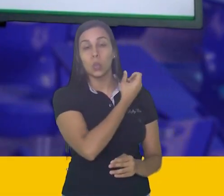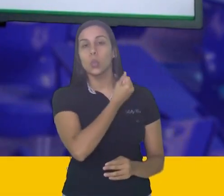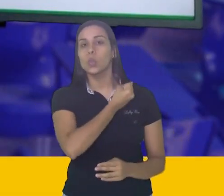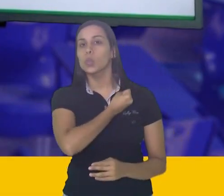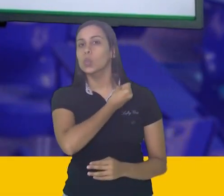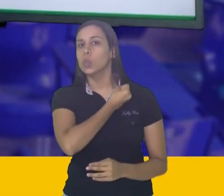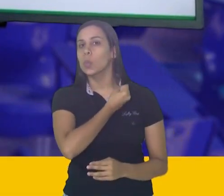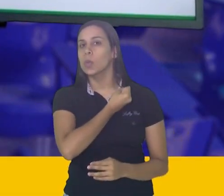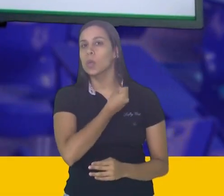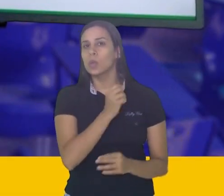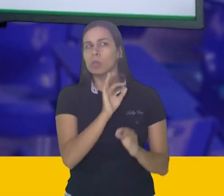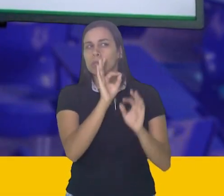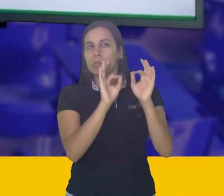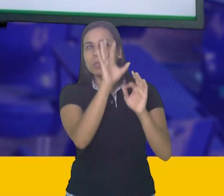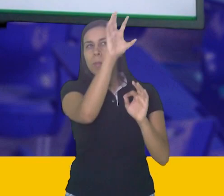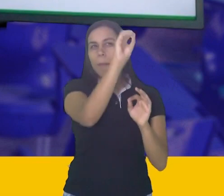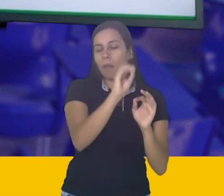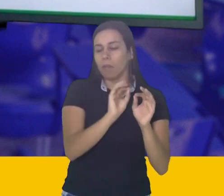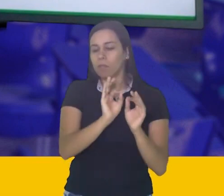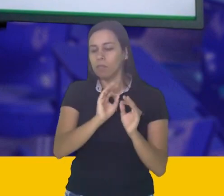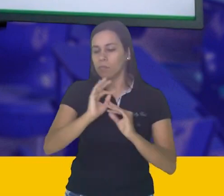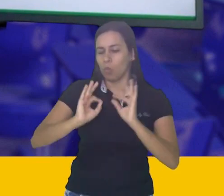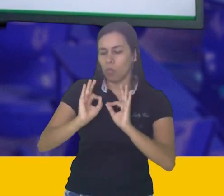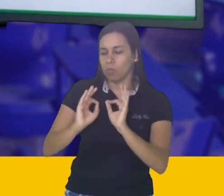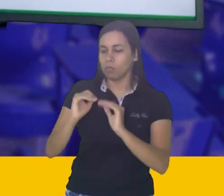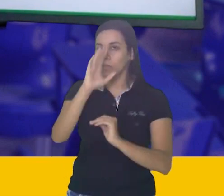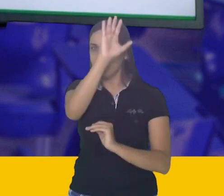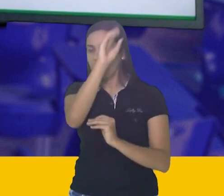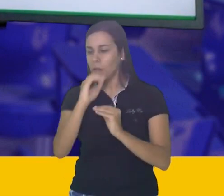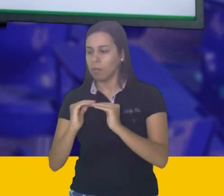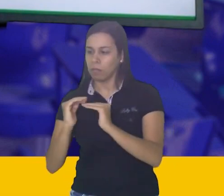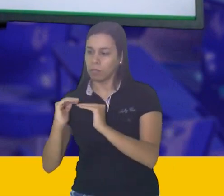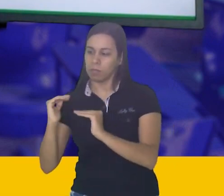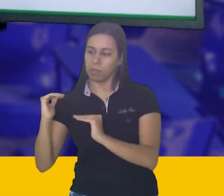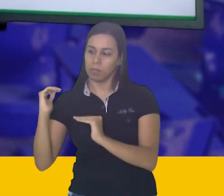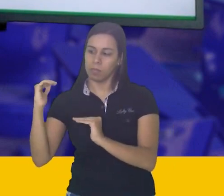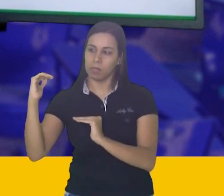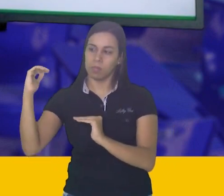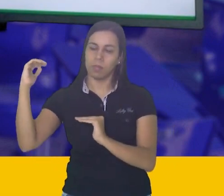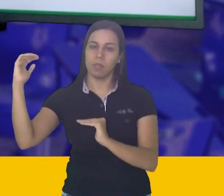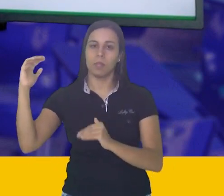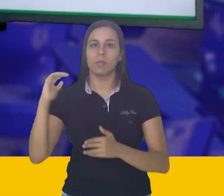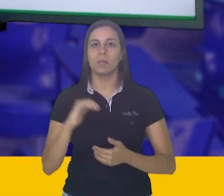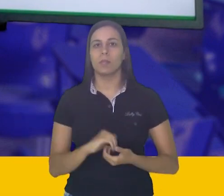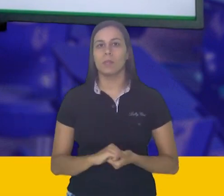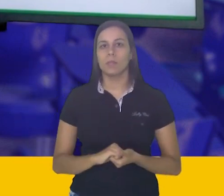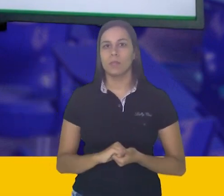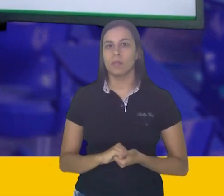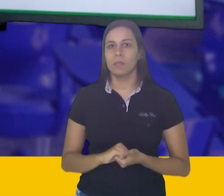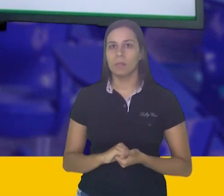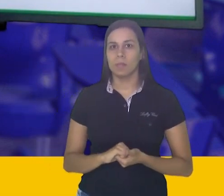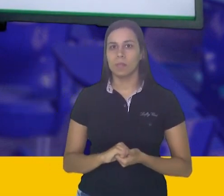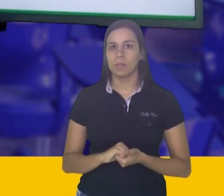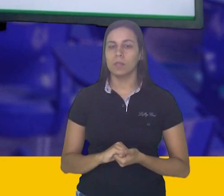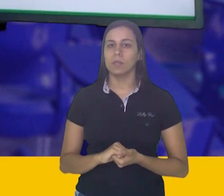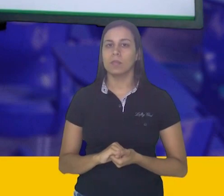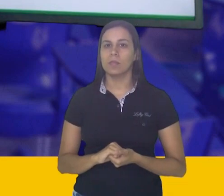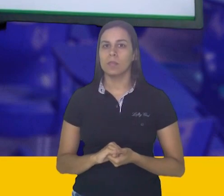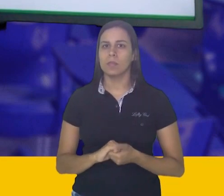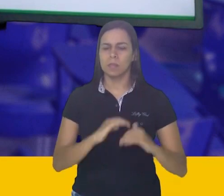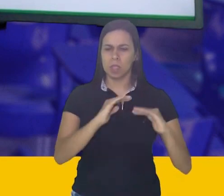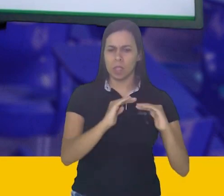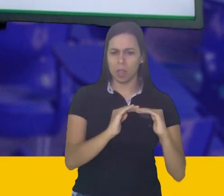texto e escrevê-los em ordem crescente. Qual é a ordem crescente? É do maior para o menor